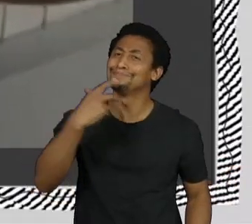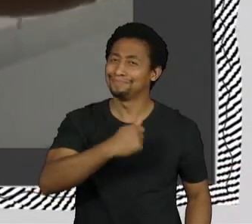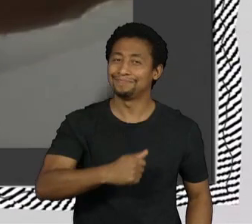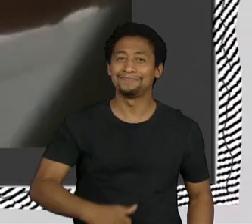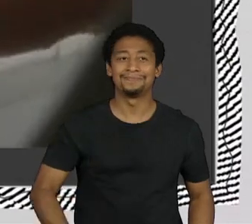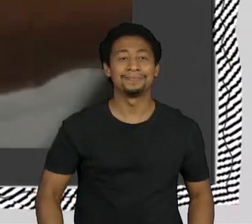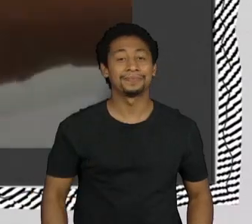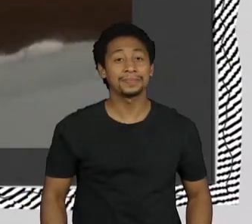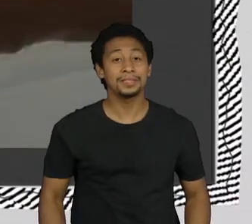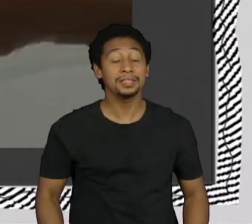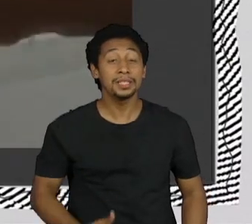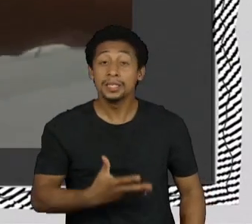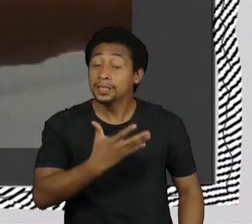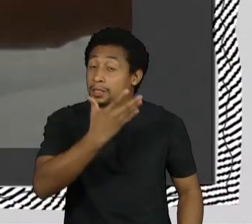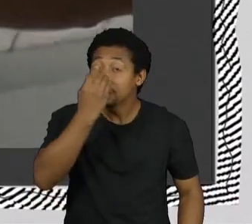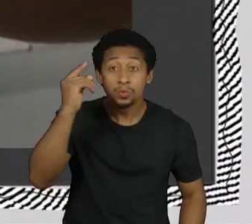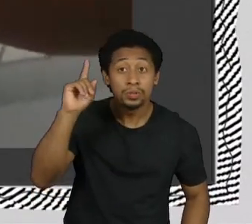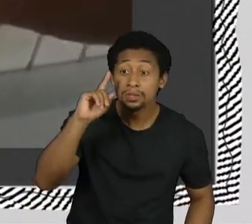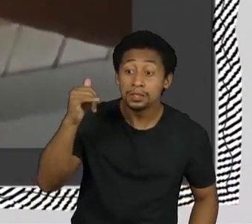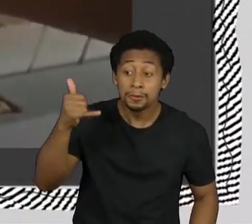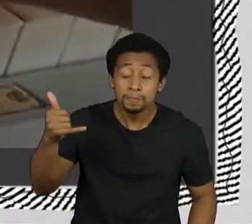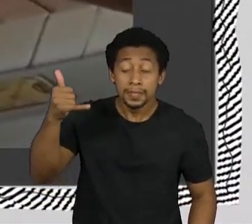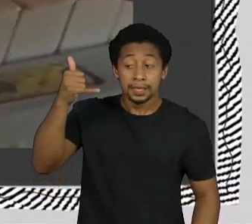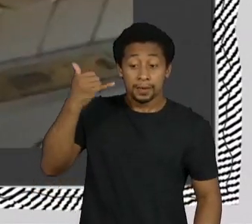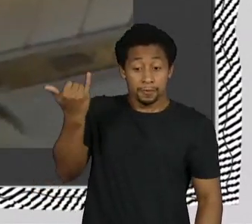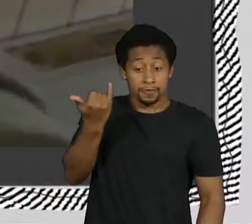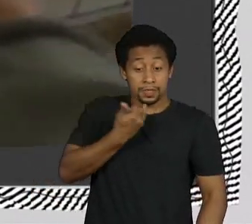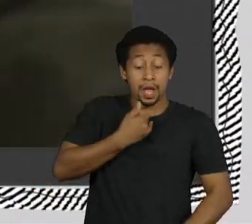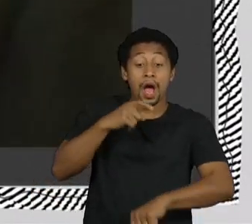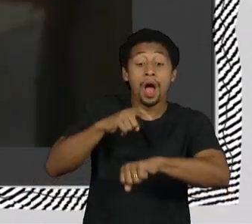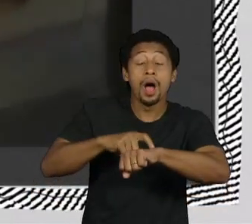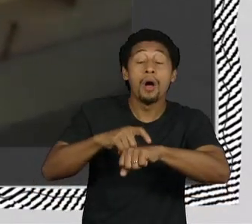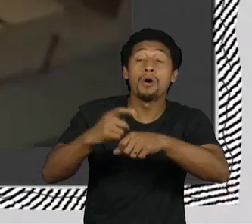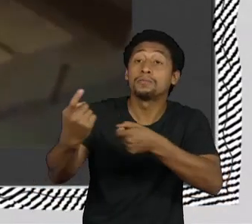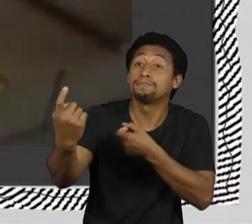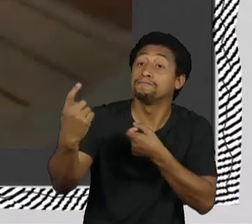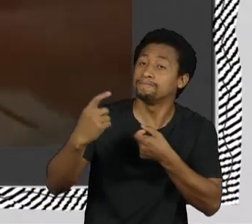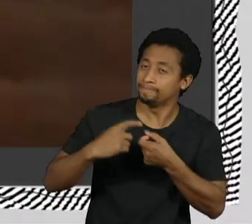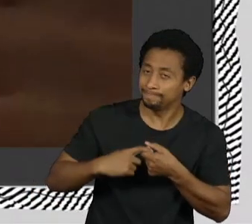Não esqueça de ligar pra me dizer a que horas vai voltar.